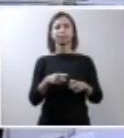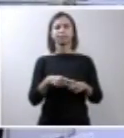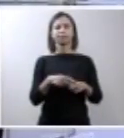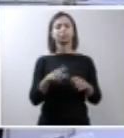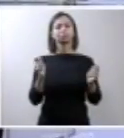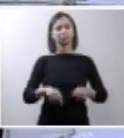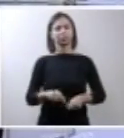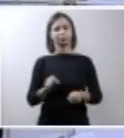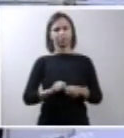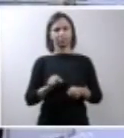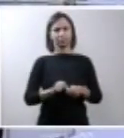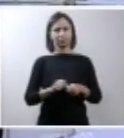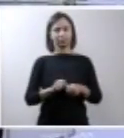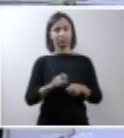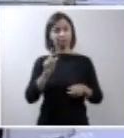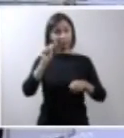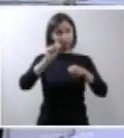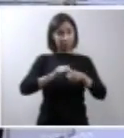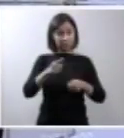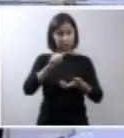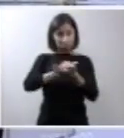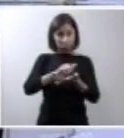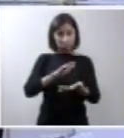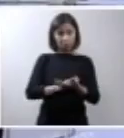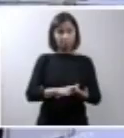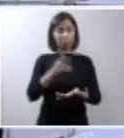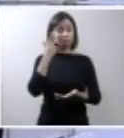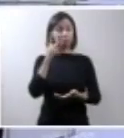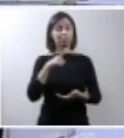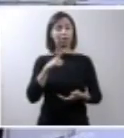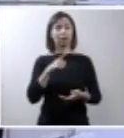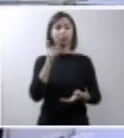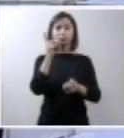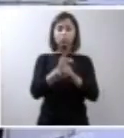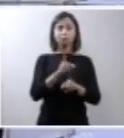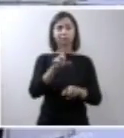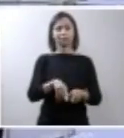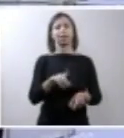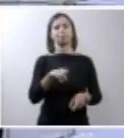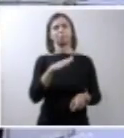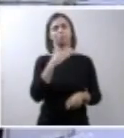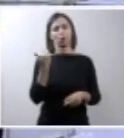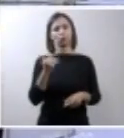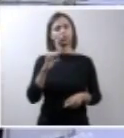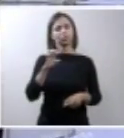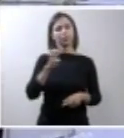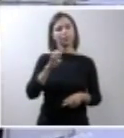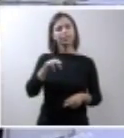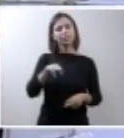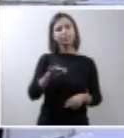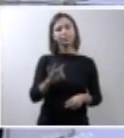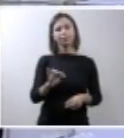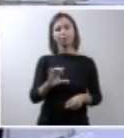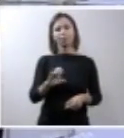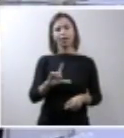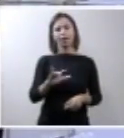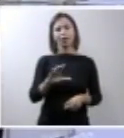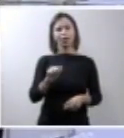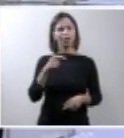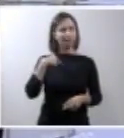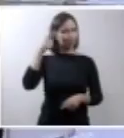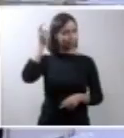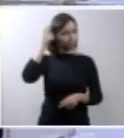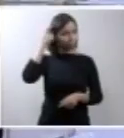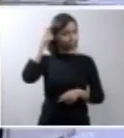realizar e aplicar um protocolo para diagnóstico de morte encefálica e nós observamos que